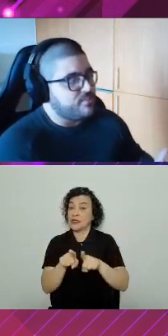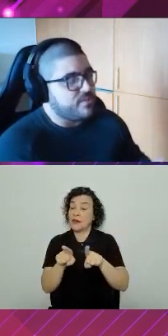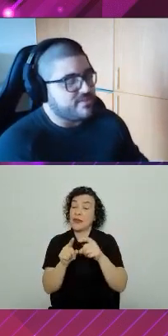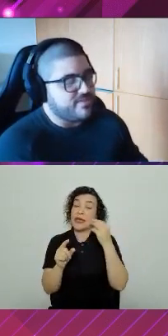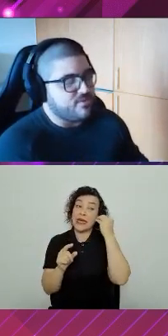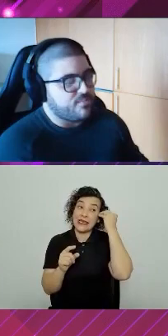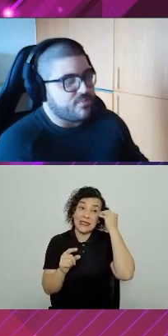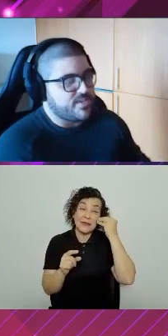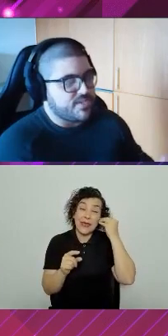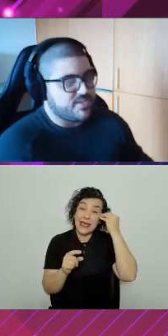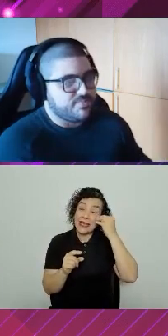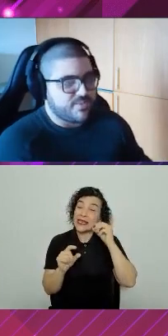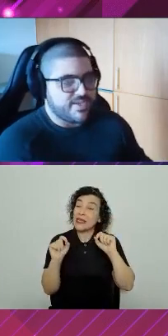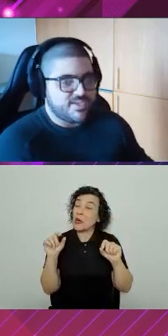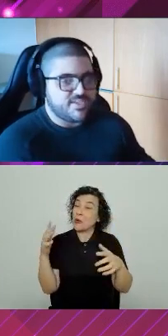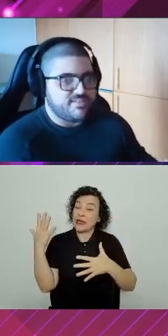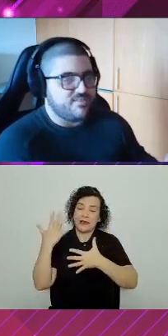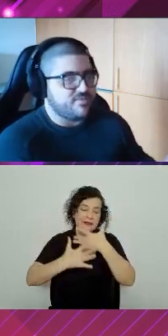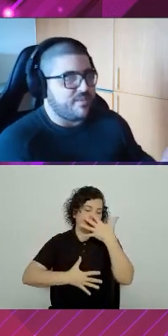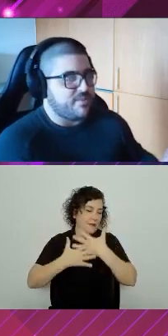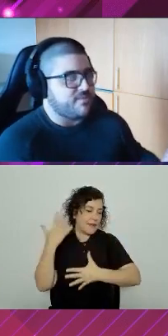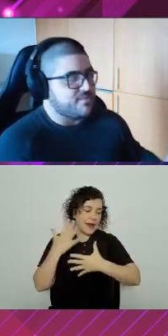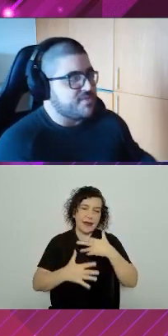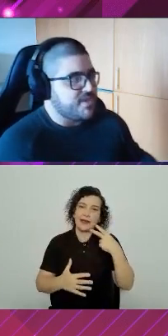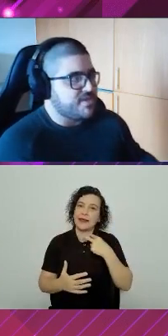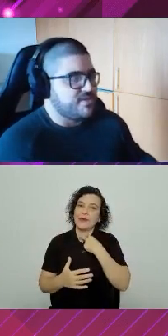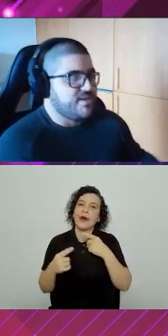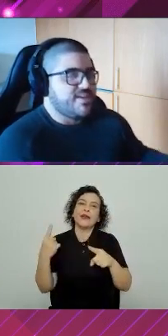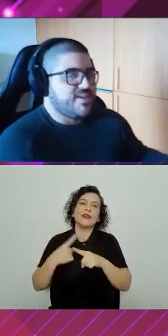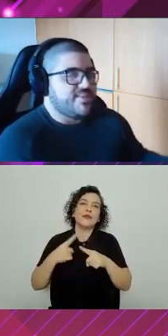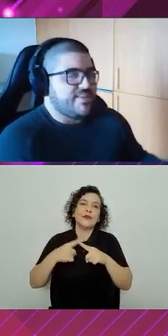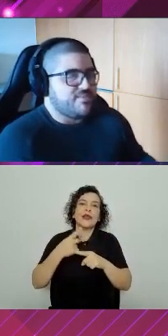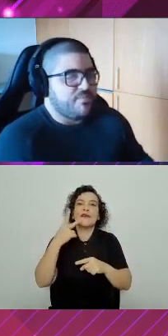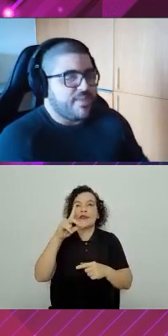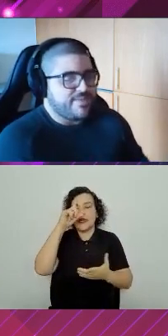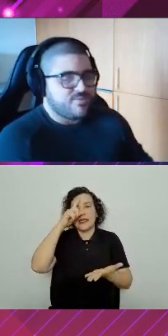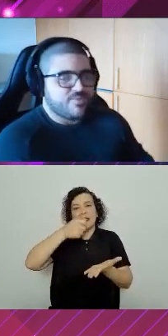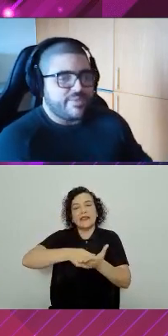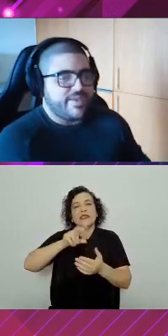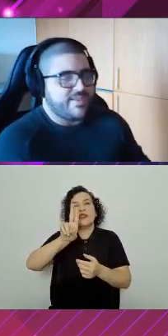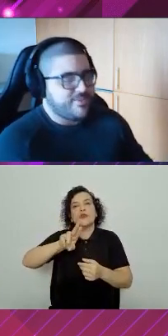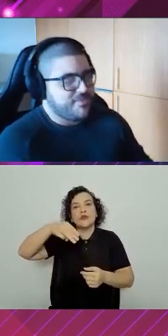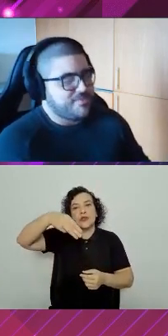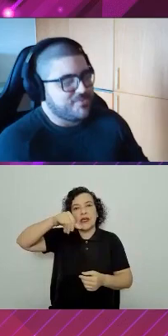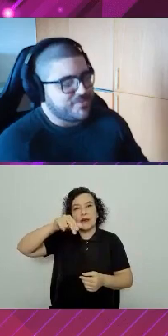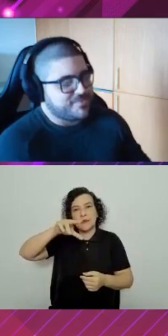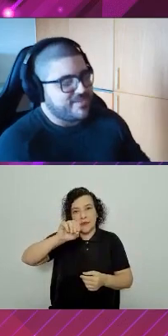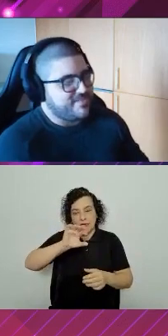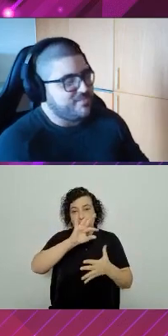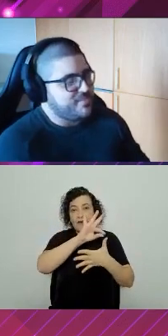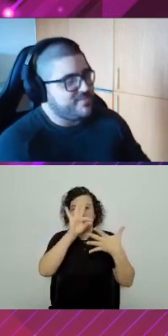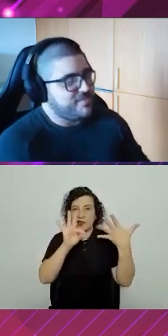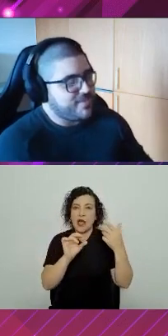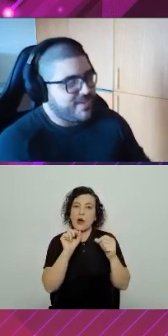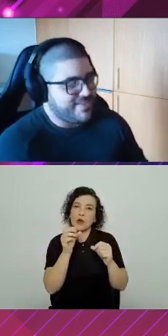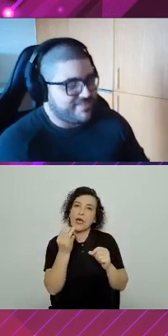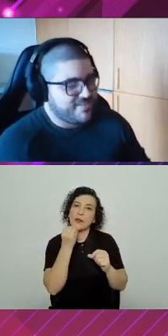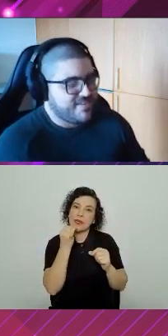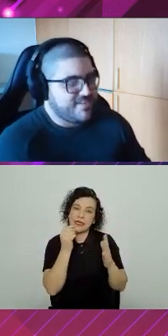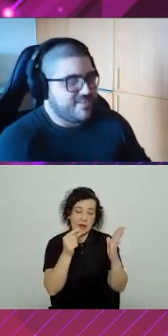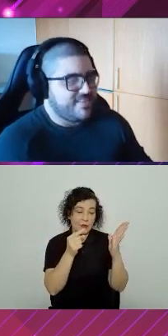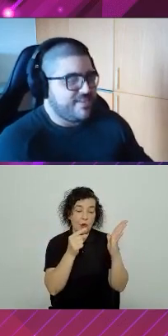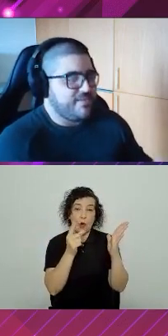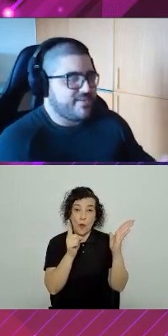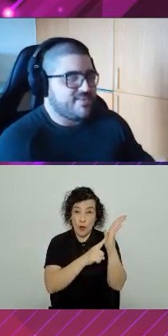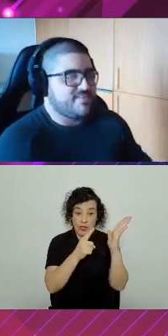usuário não pode ser comprometida, porque a gente decidiu usar micro front-end. Então, se o padrão do botão é redondo, no outro site não pode ser quadrado.